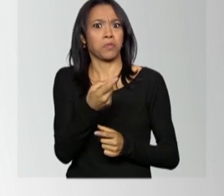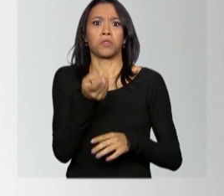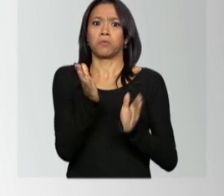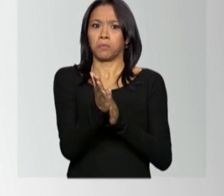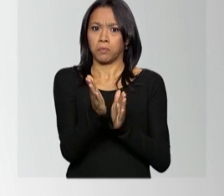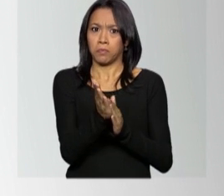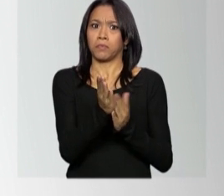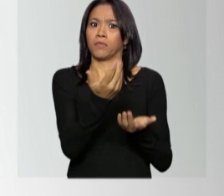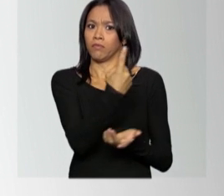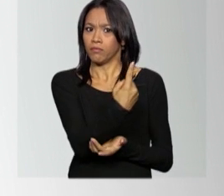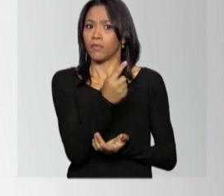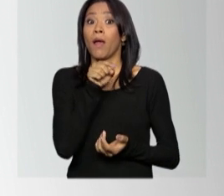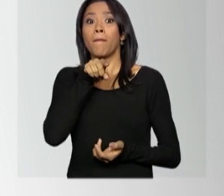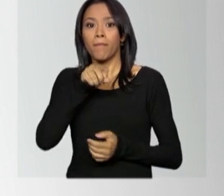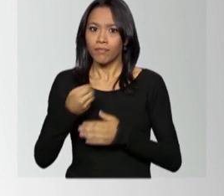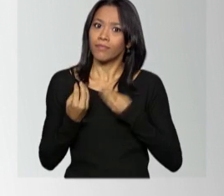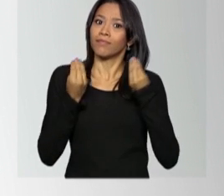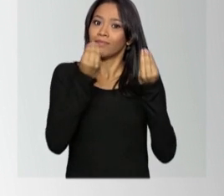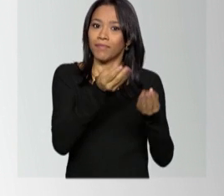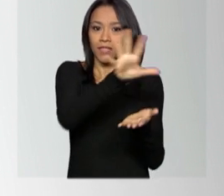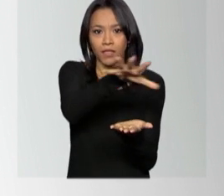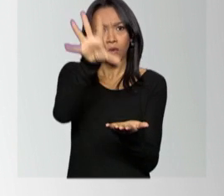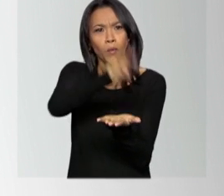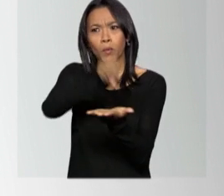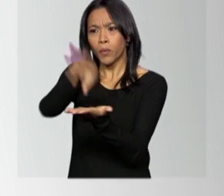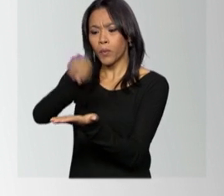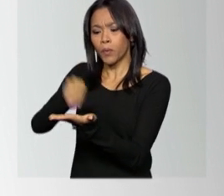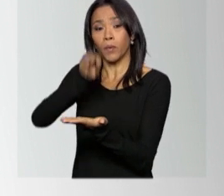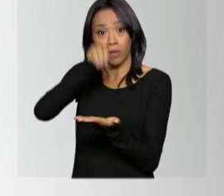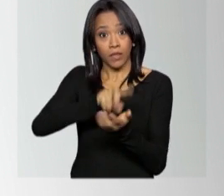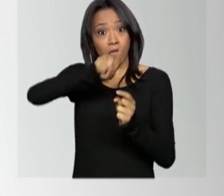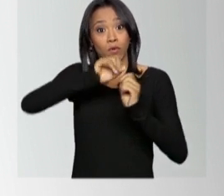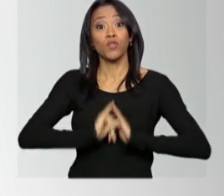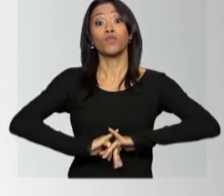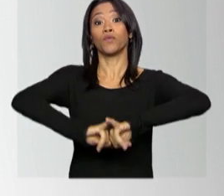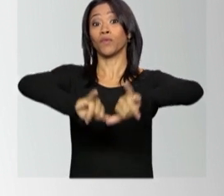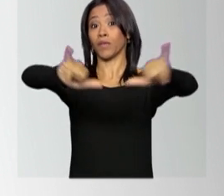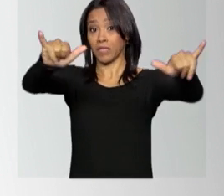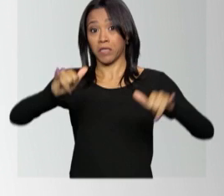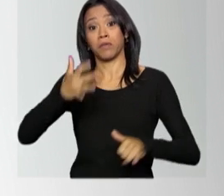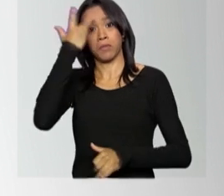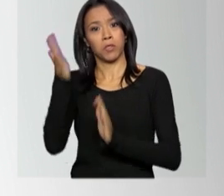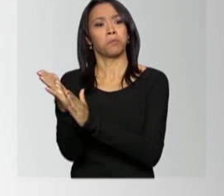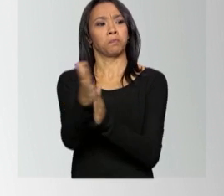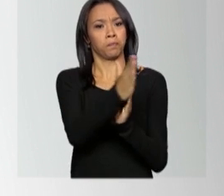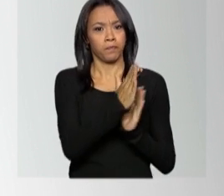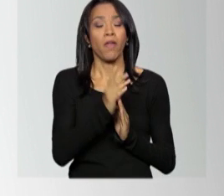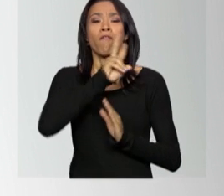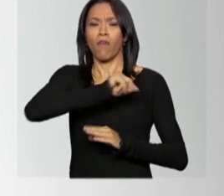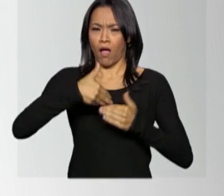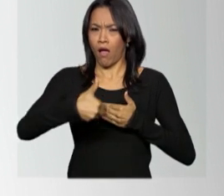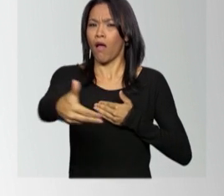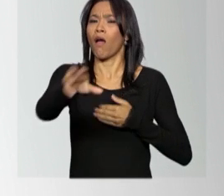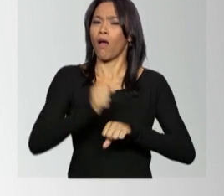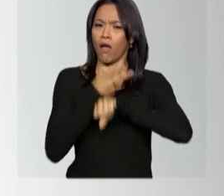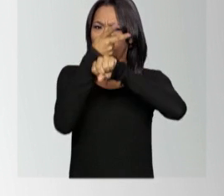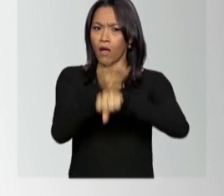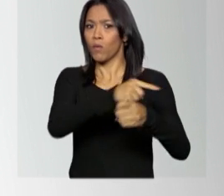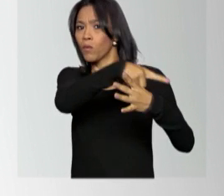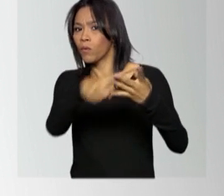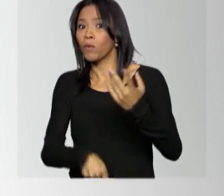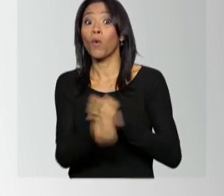caráter exemplar, mereçam registro, divulgação e reconhecimento público. Serão premiados oito